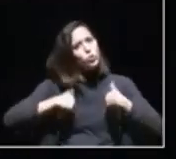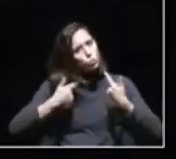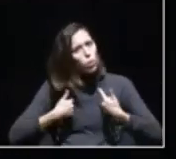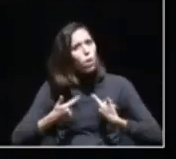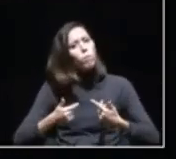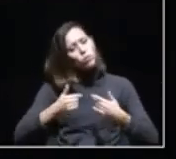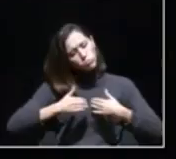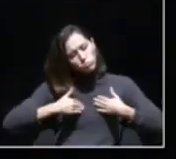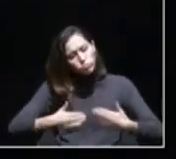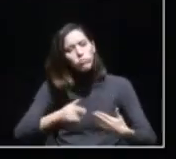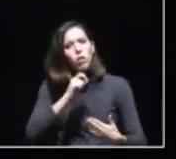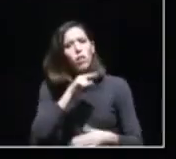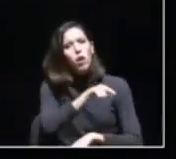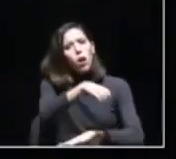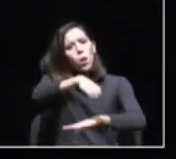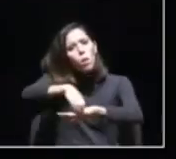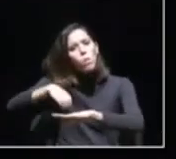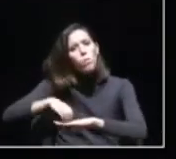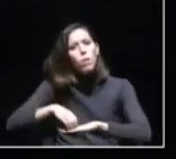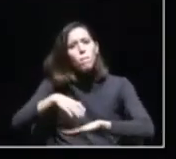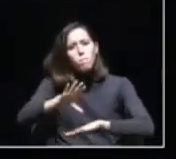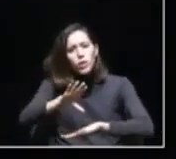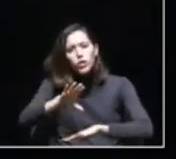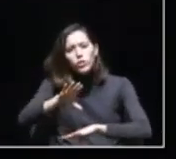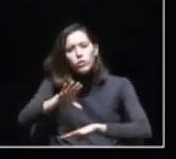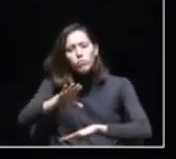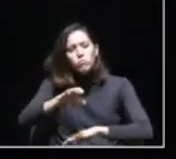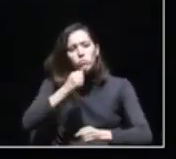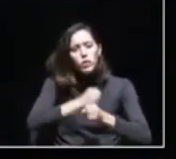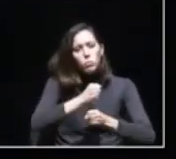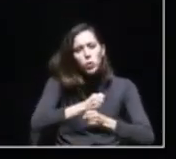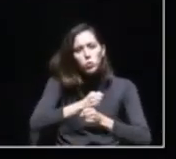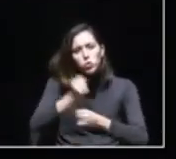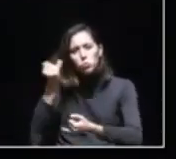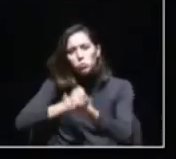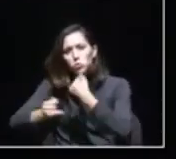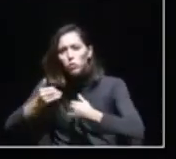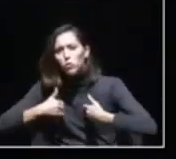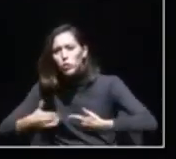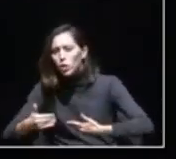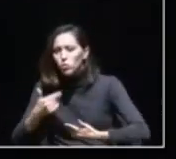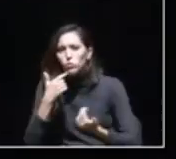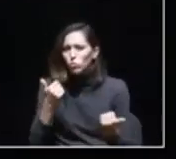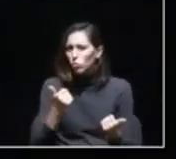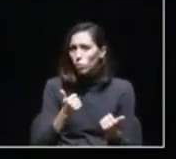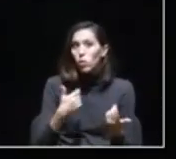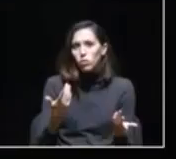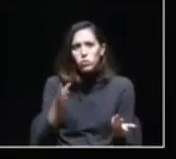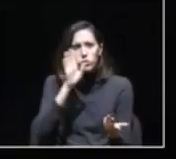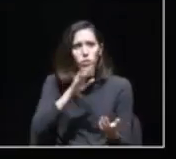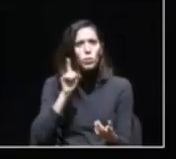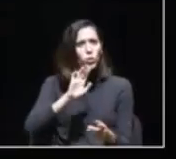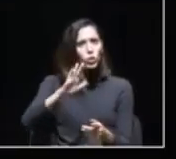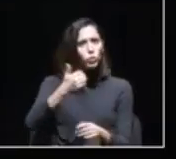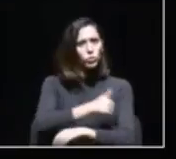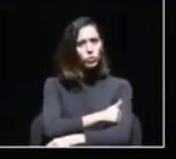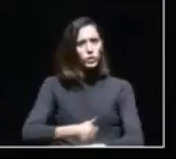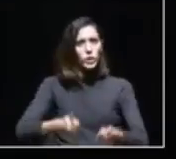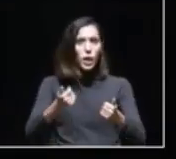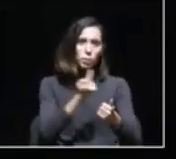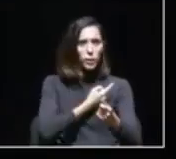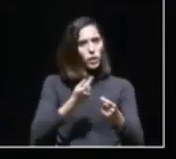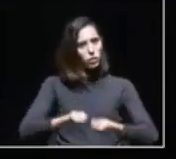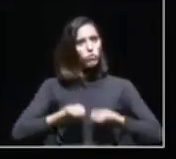nestes pombais, mas substituir trabalhadores por voluntários é que não nos parece certo. Se esta é uma medida importante para a cidade, então tem de haver